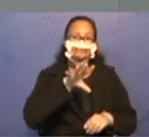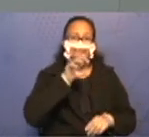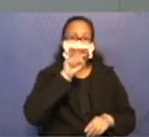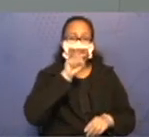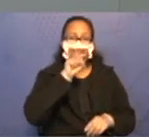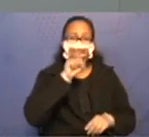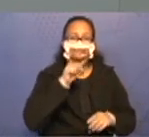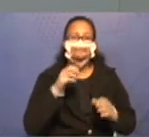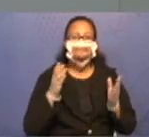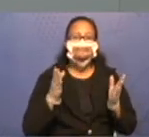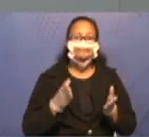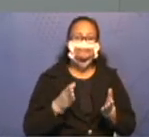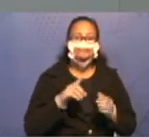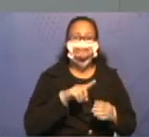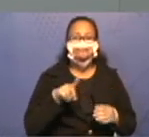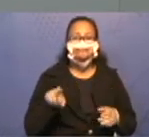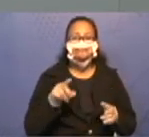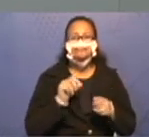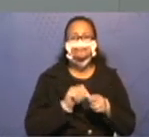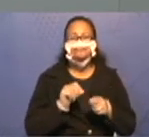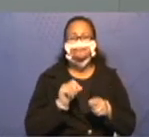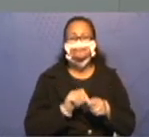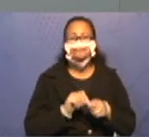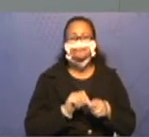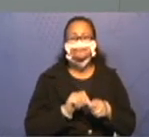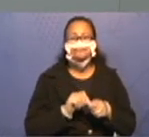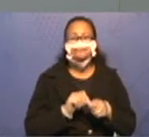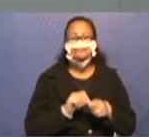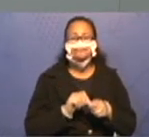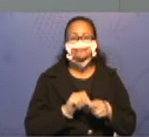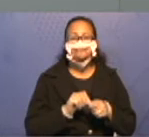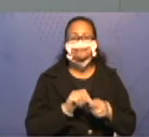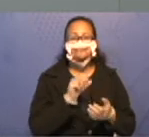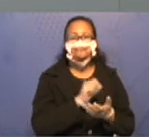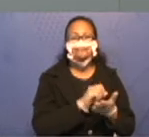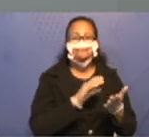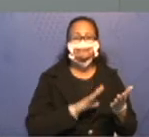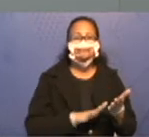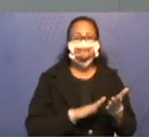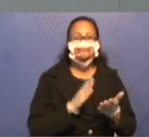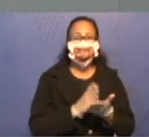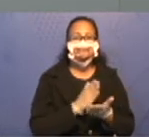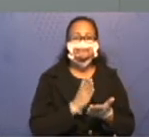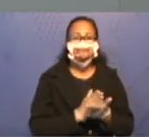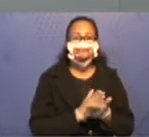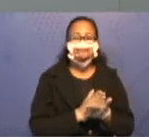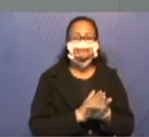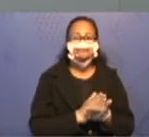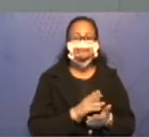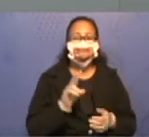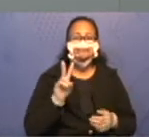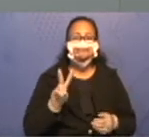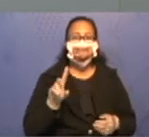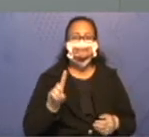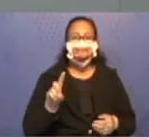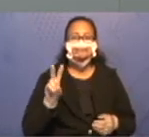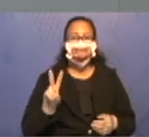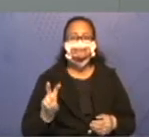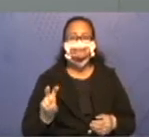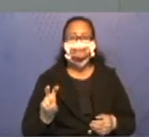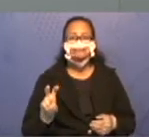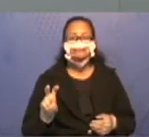Agora, para vocês realizarem a atividade da página 215,